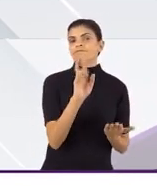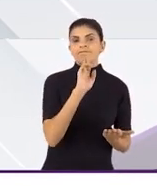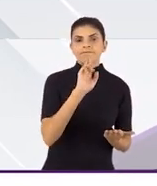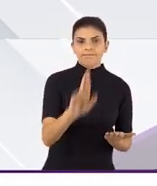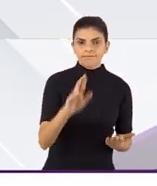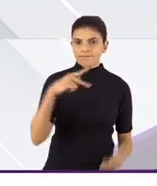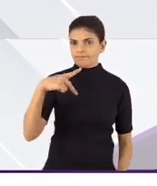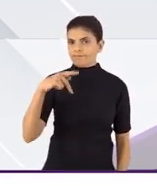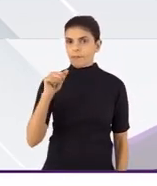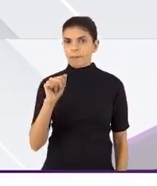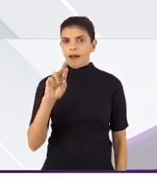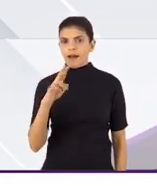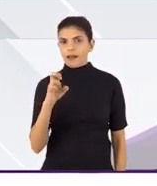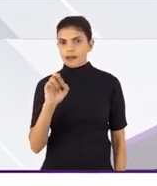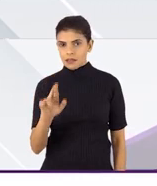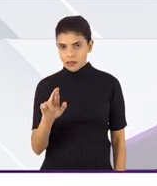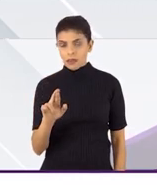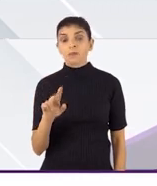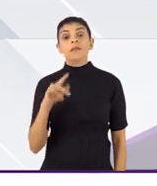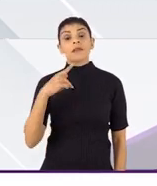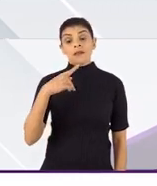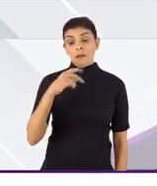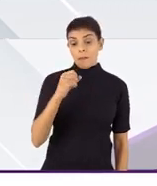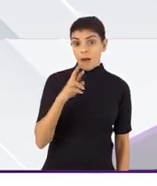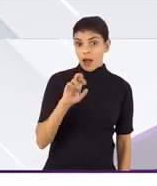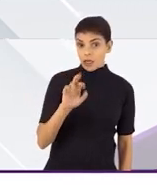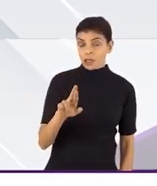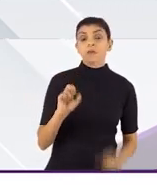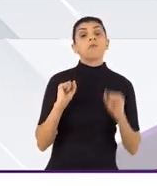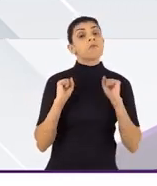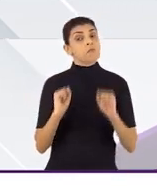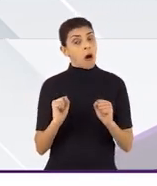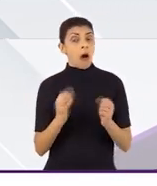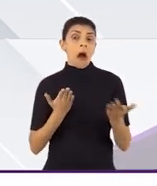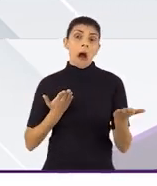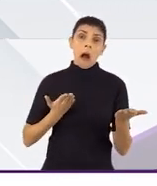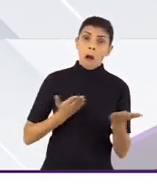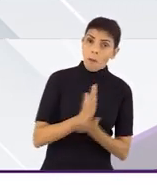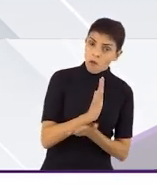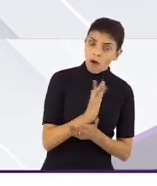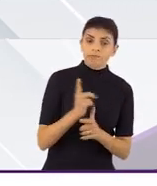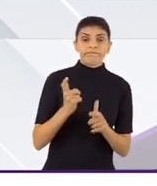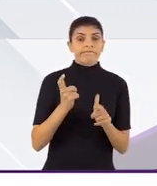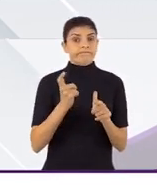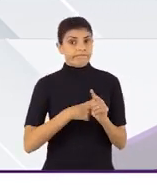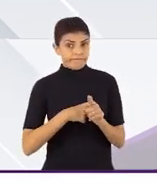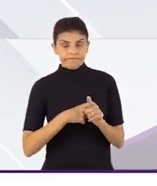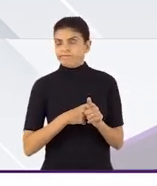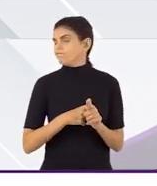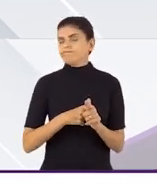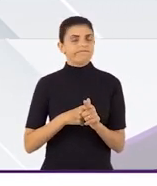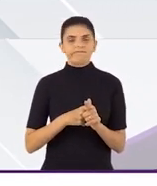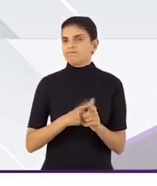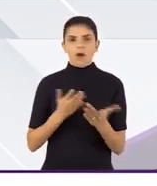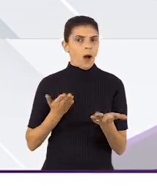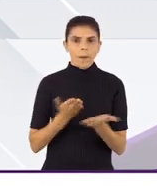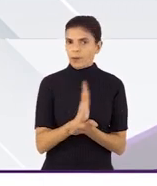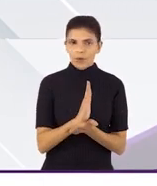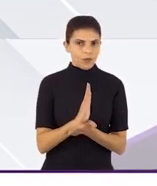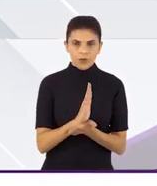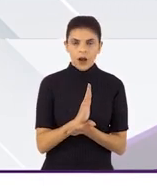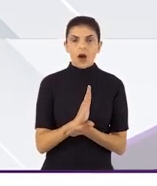parecer para aquele pesquisador. Este parecer pode ser de aprovado, pendente, não